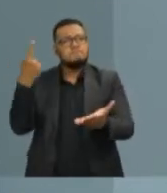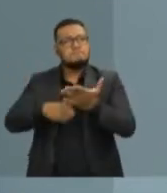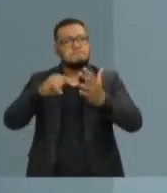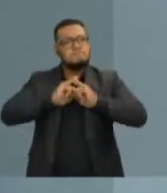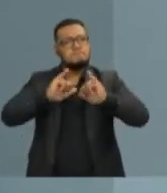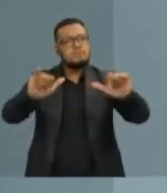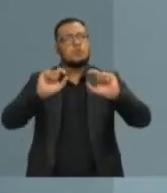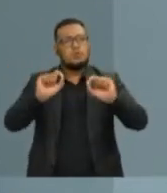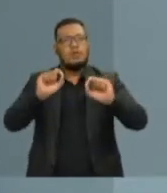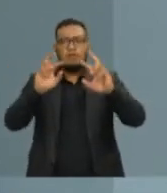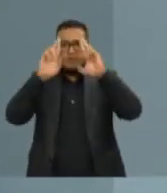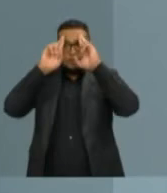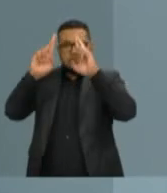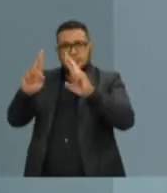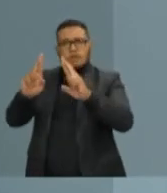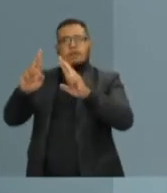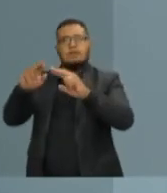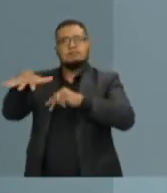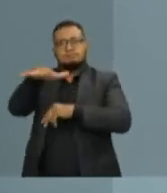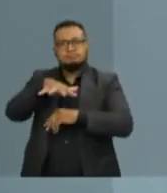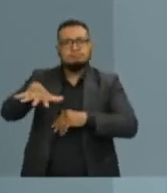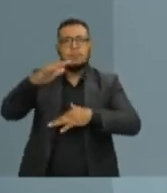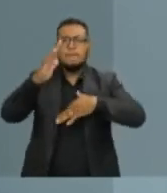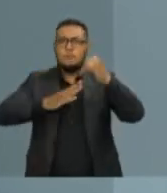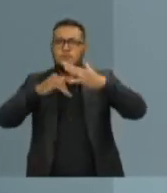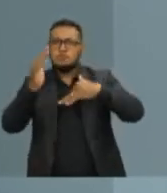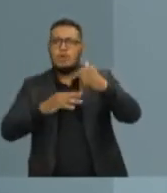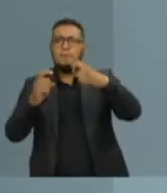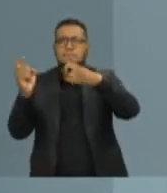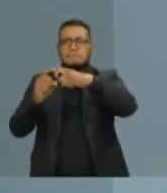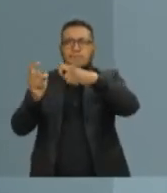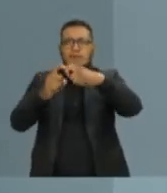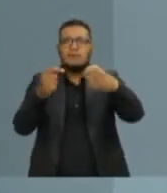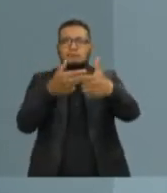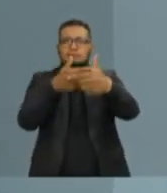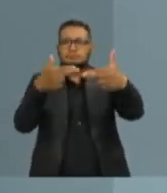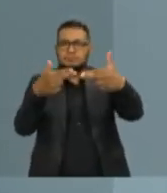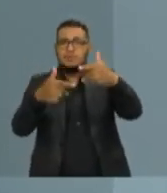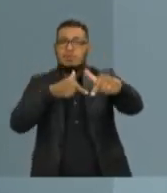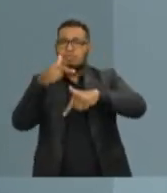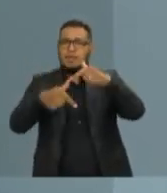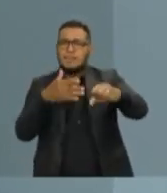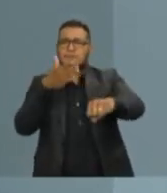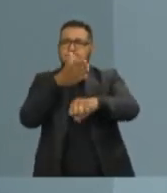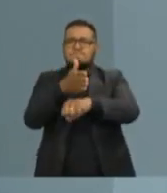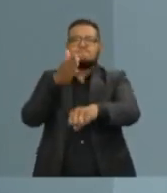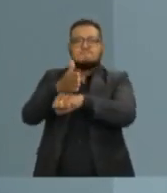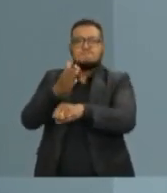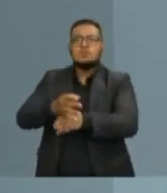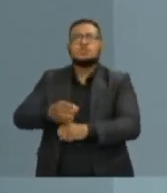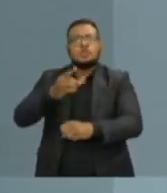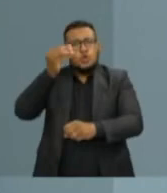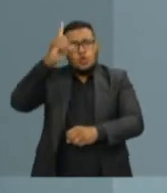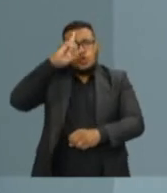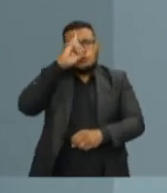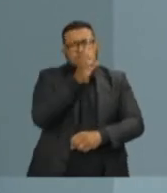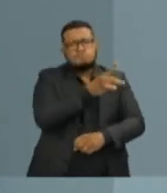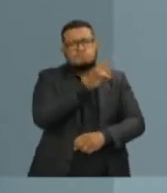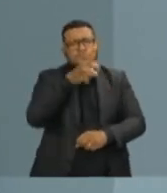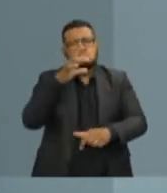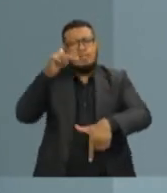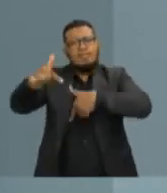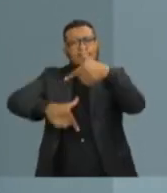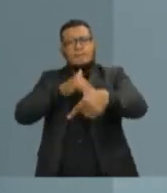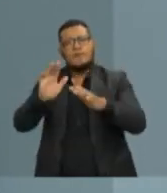respeito à ciência, a todos os profissionais médicos que atuam e laboram diuturnamente na proteção da vida, da